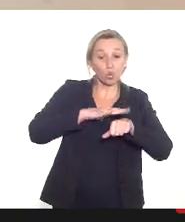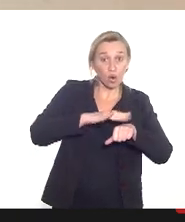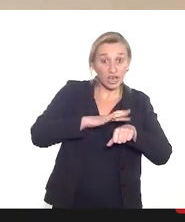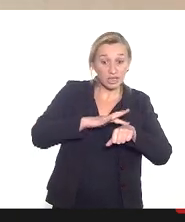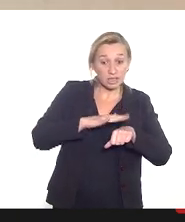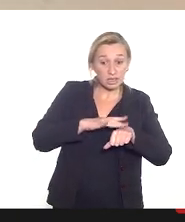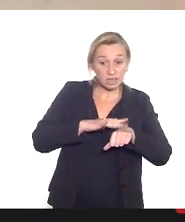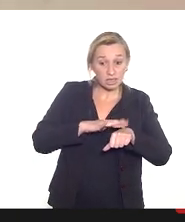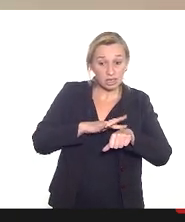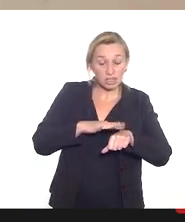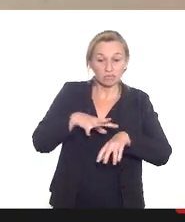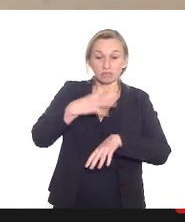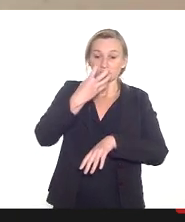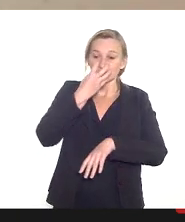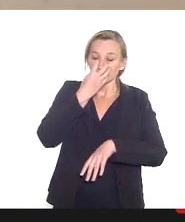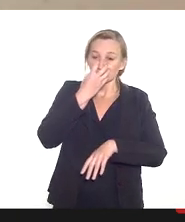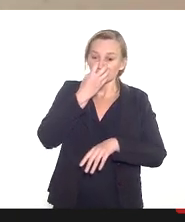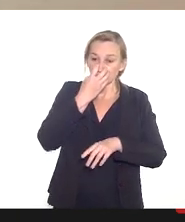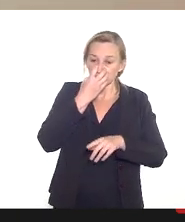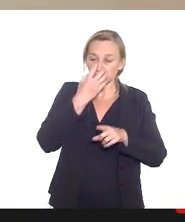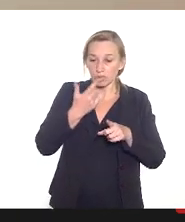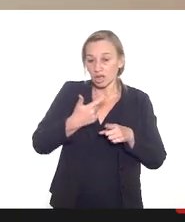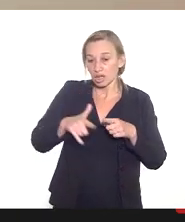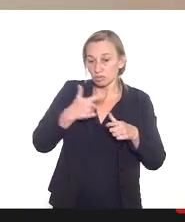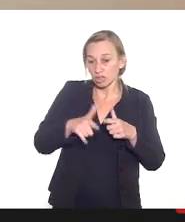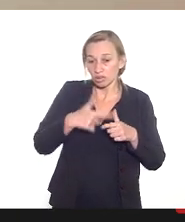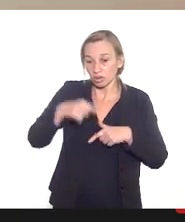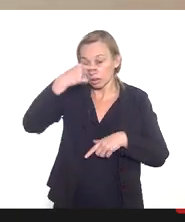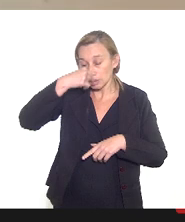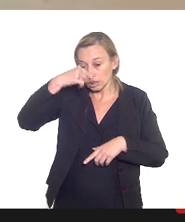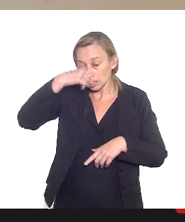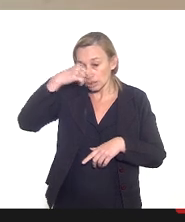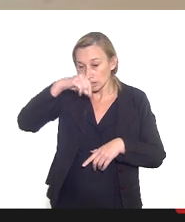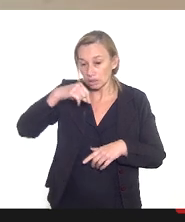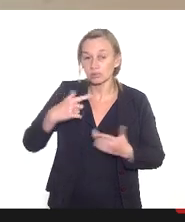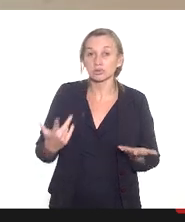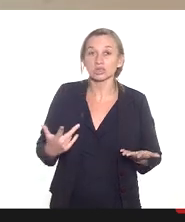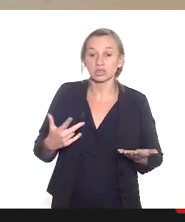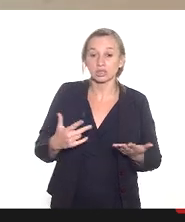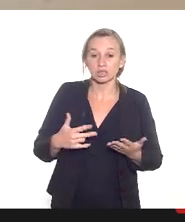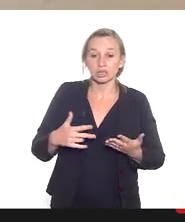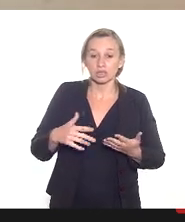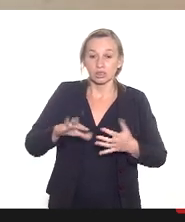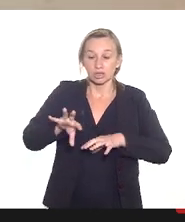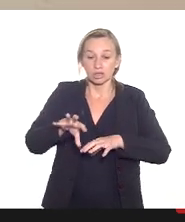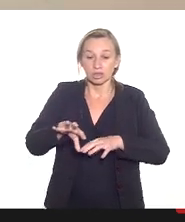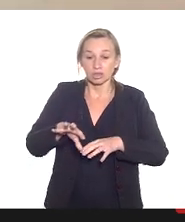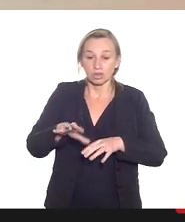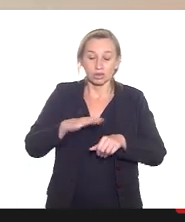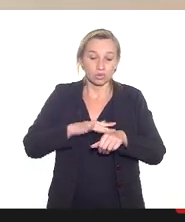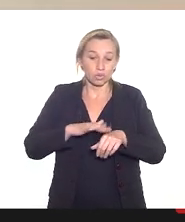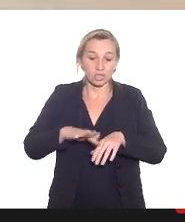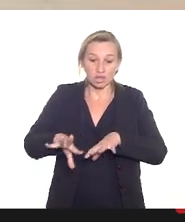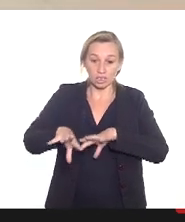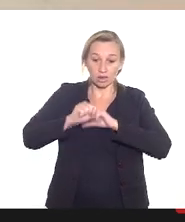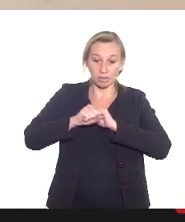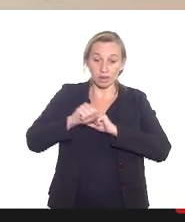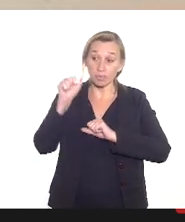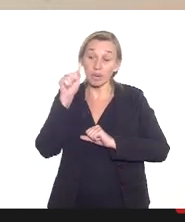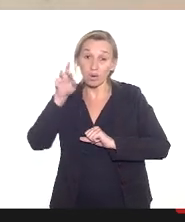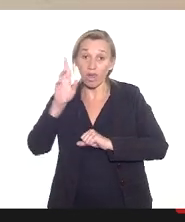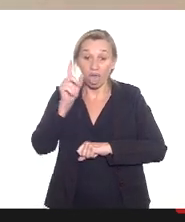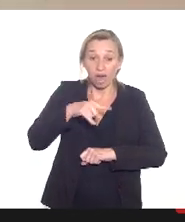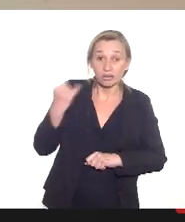respiratórias as gripes as doenças transmitidas pelo ar são